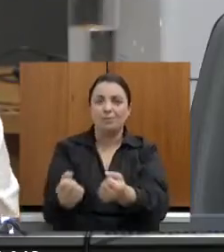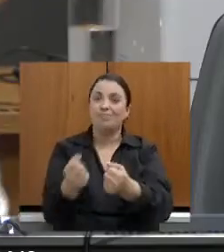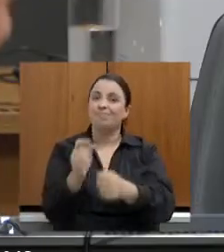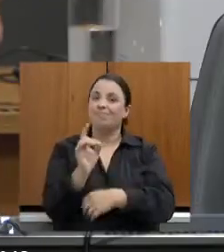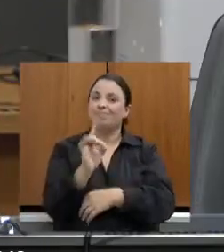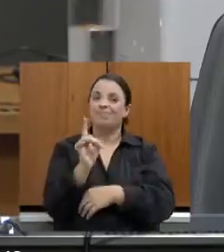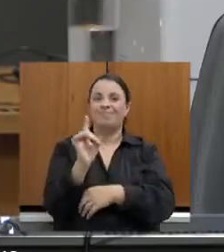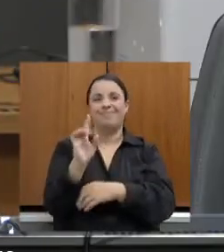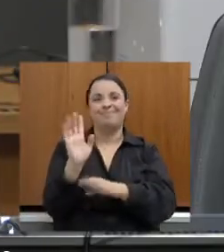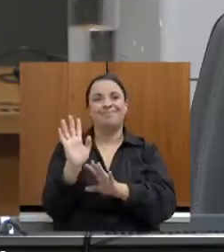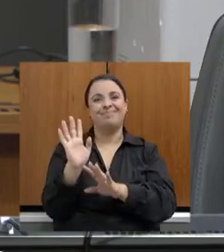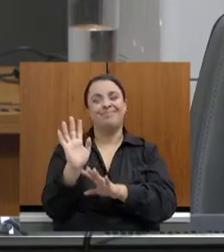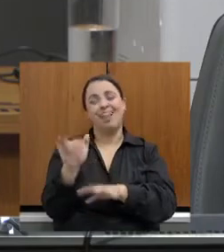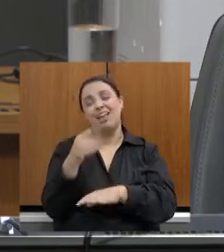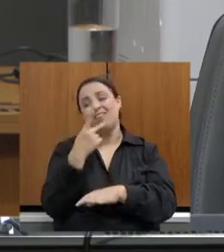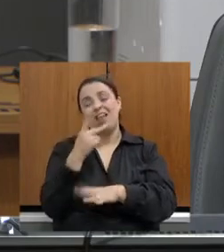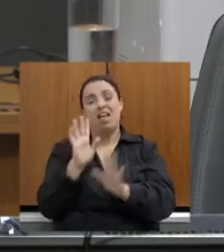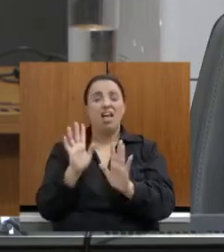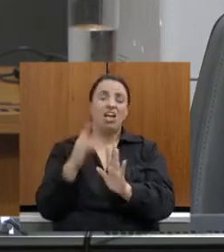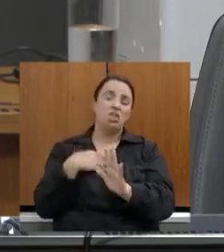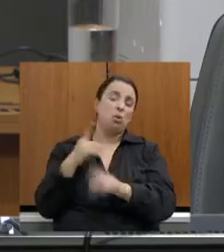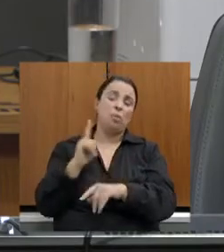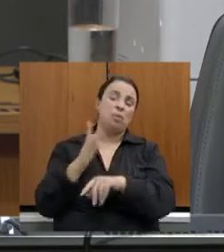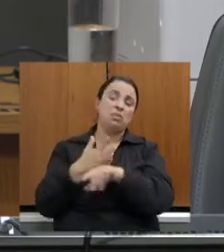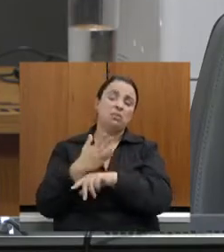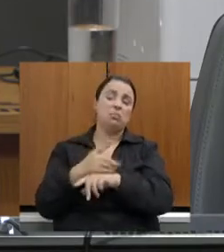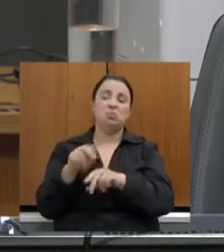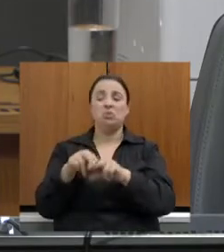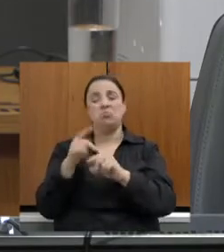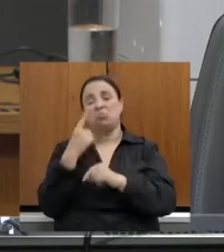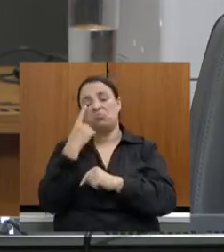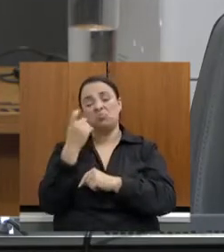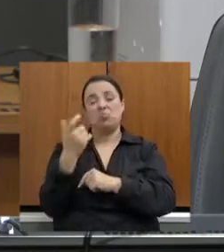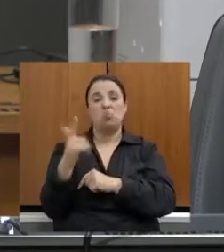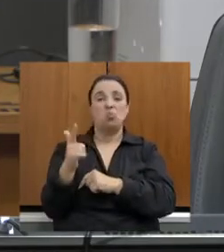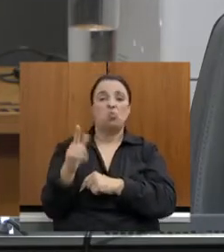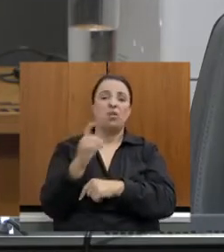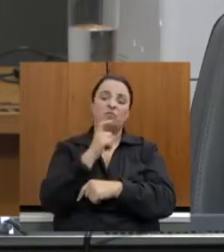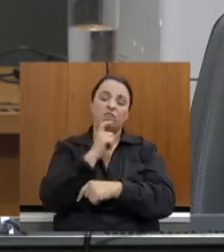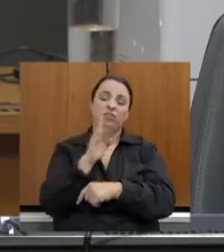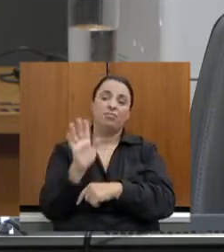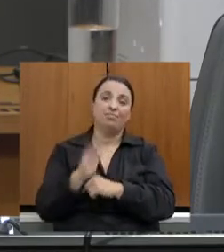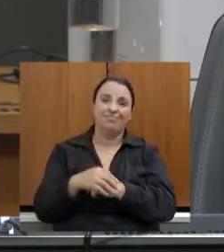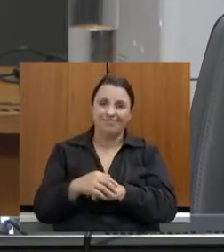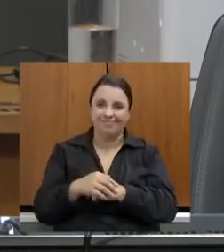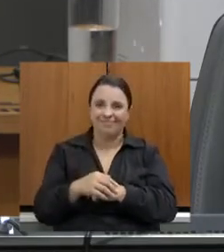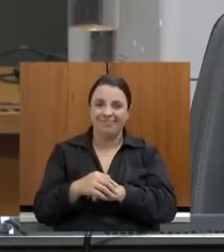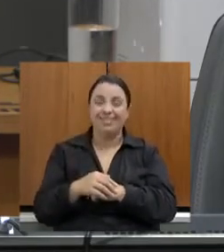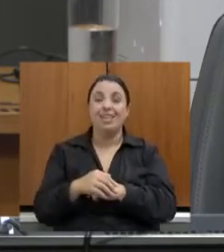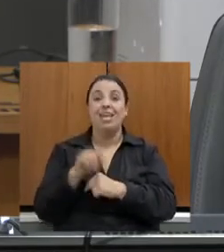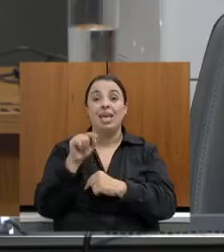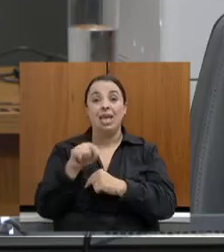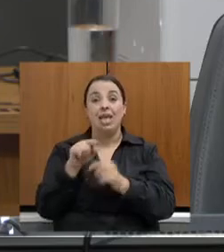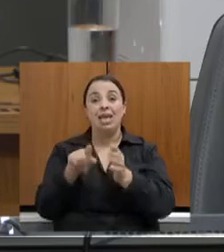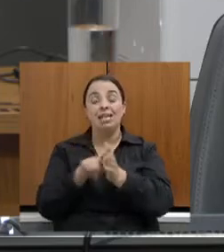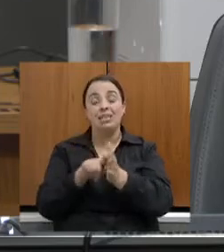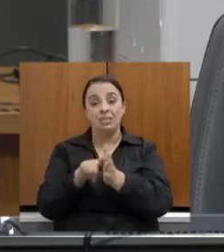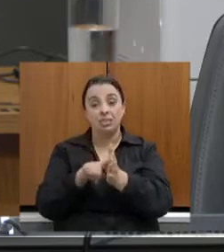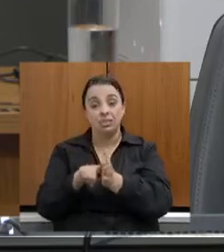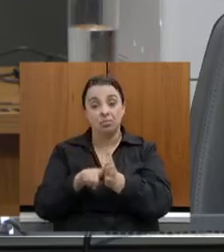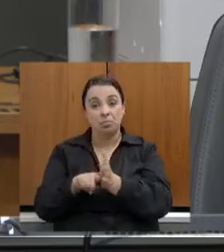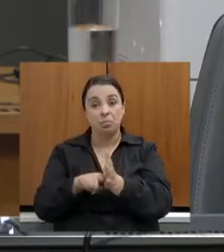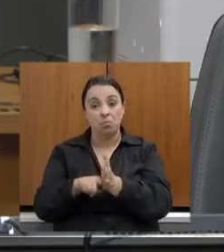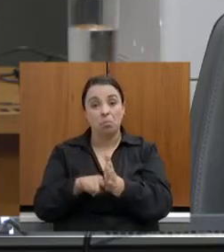elas falam, olha, eu não participo porque eu não tenho interesse. Mas esse mesmo estudo, ele faz uma análise profunda